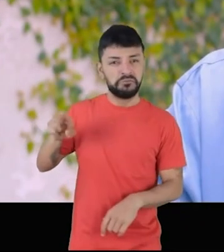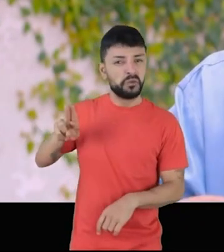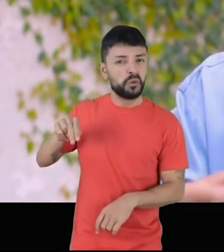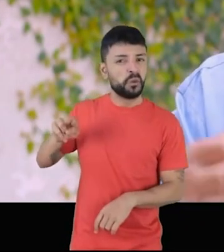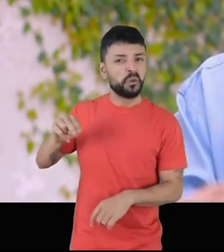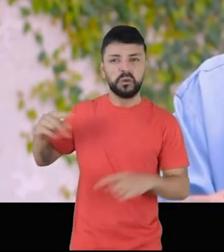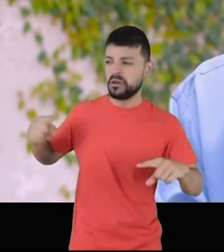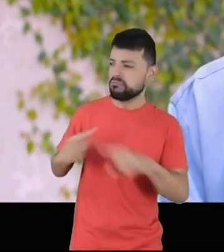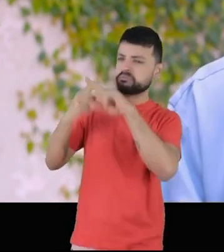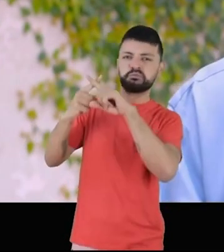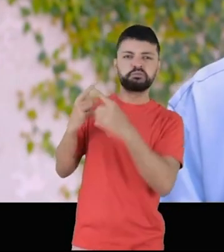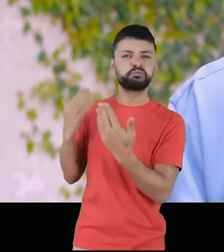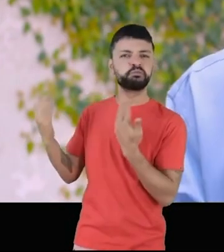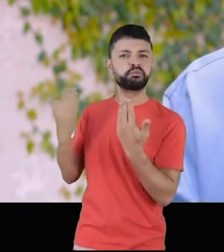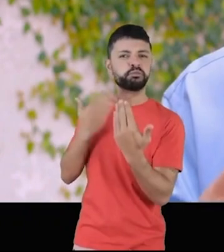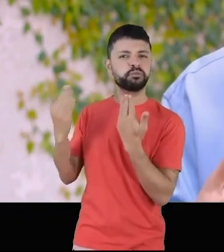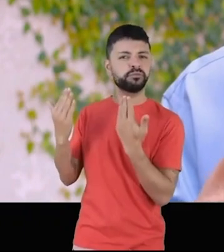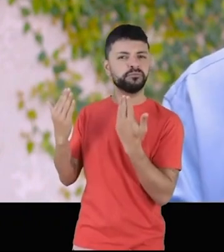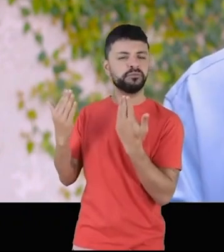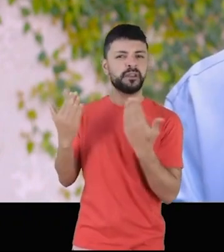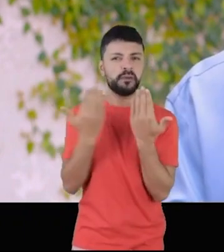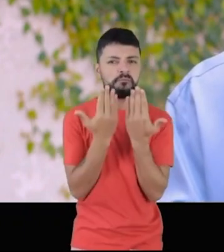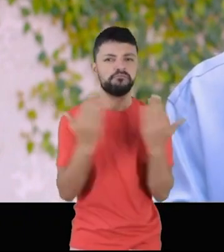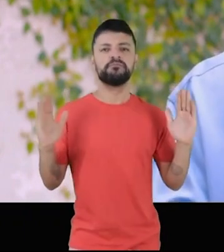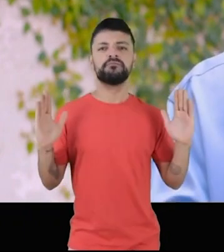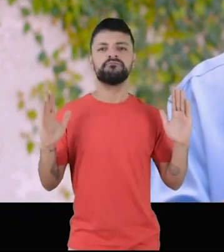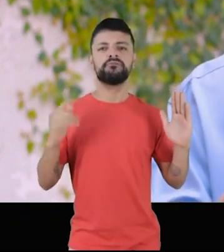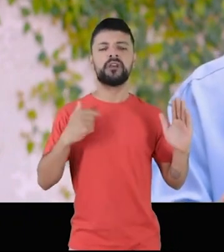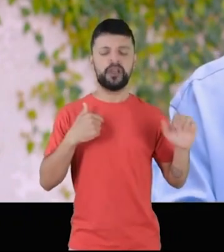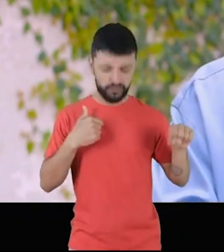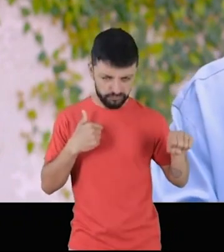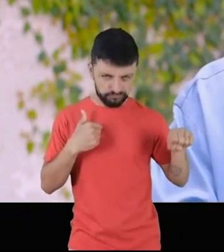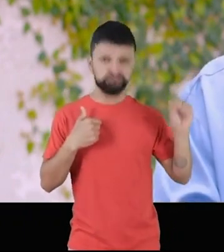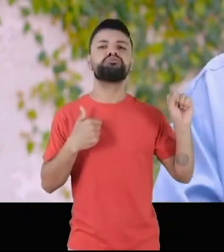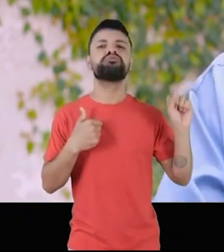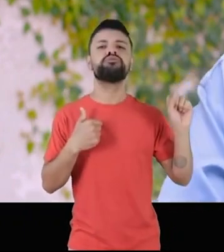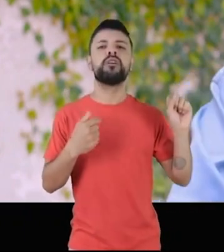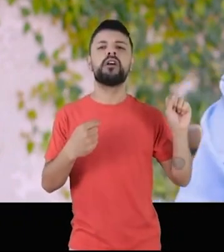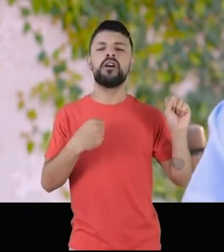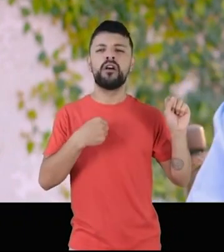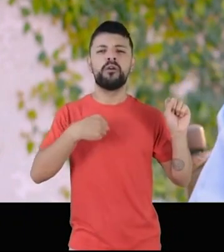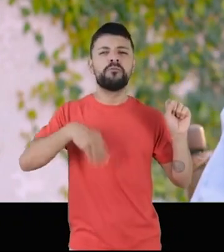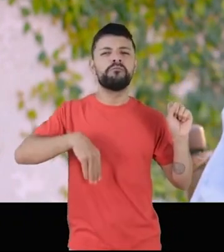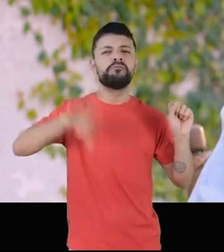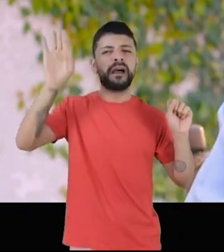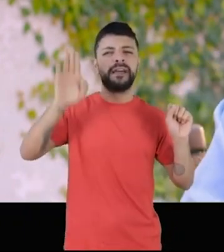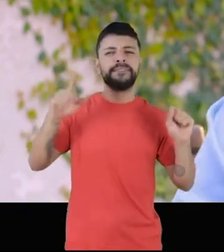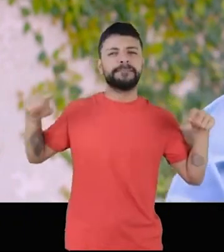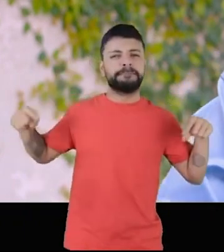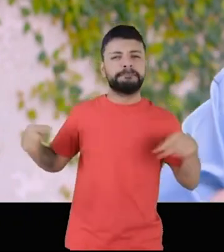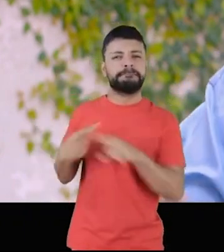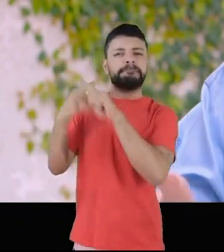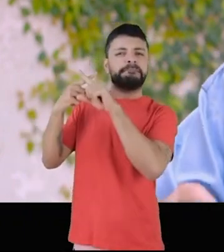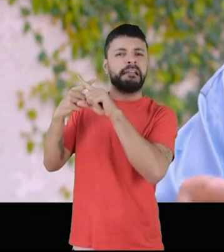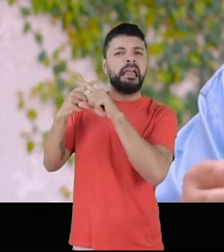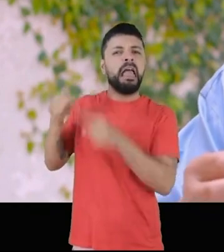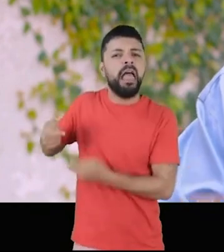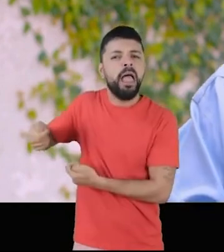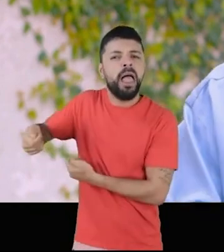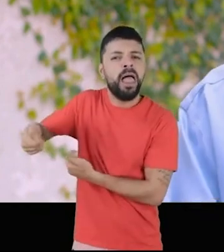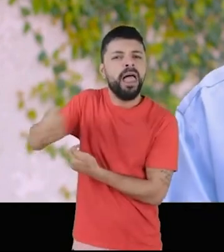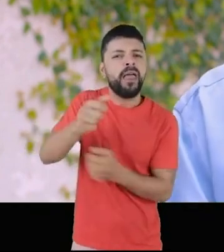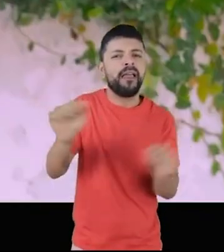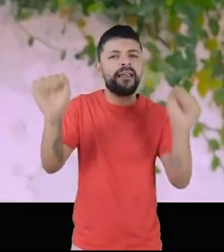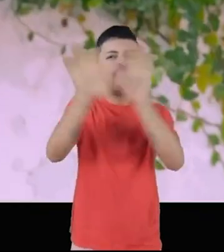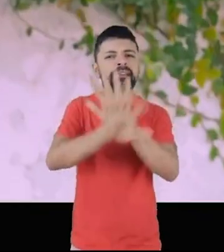nenhum momento evitei o combate. De peito aberto e cabeça erguida, enfrentei o mais enganoso